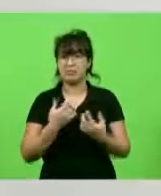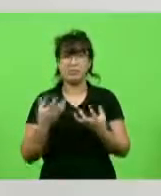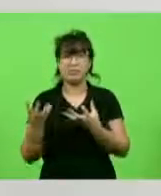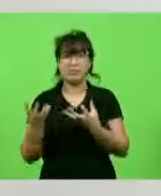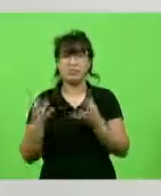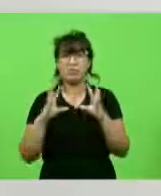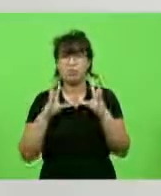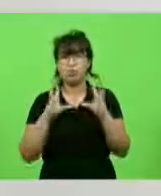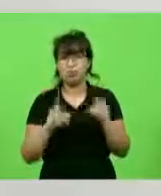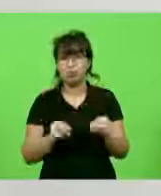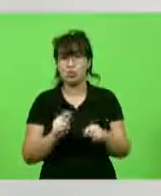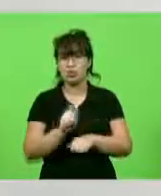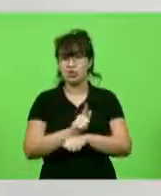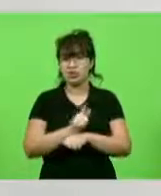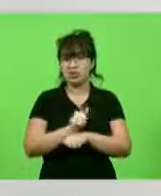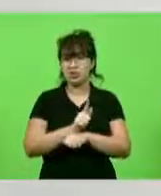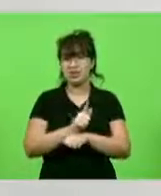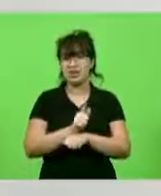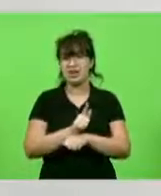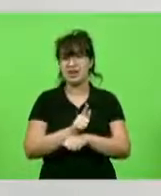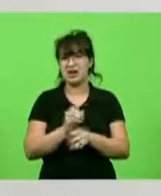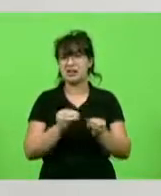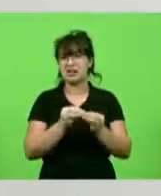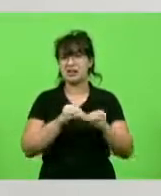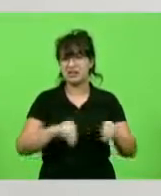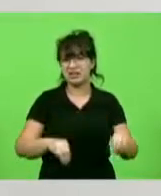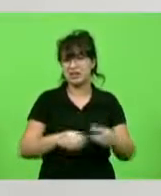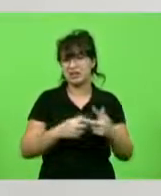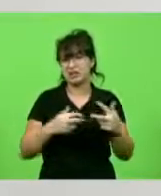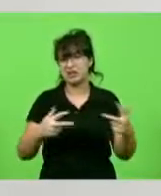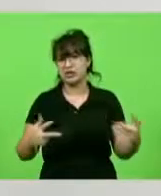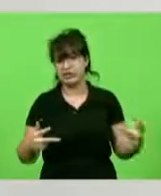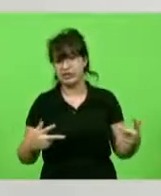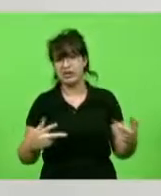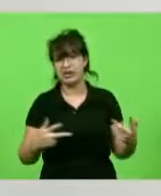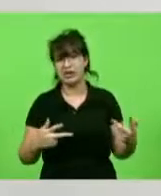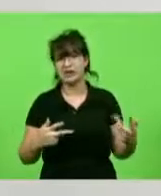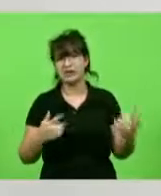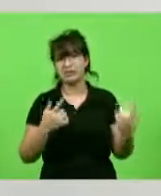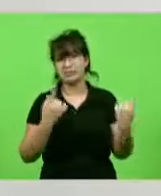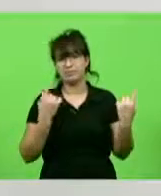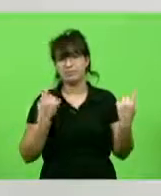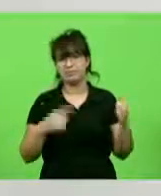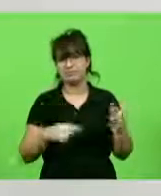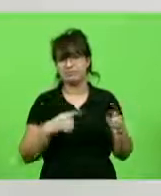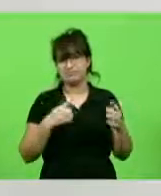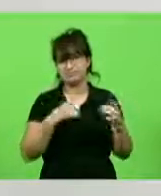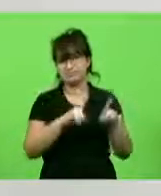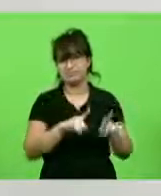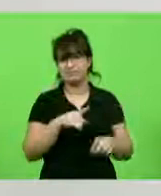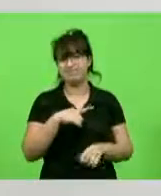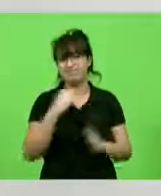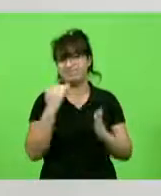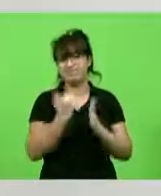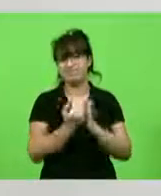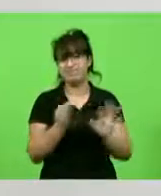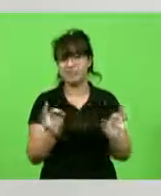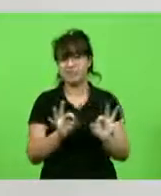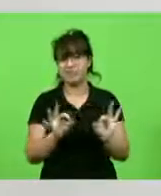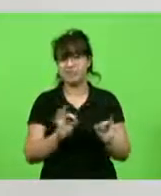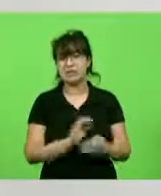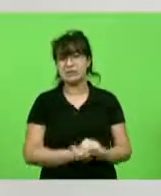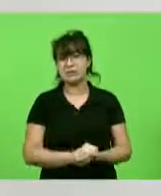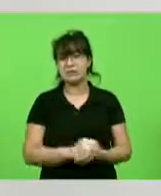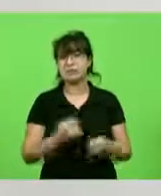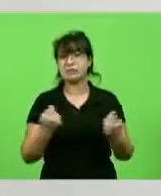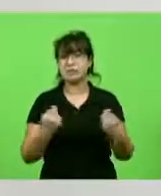do gerenciamento de crise, o beabá do gerenciamento de crise ali foi quebrado. Nós sabemos que tem que ter a negociação estendida